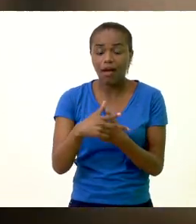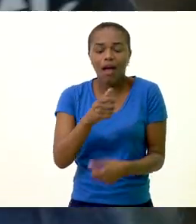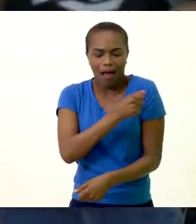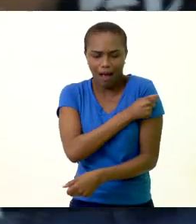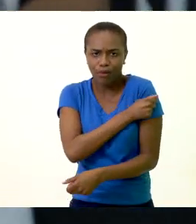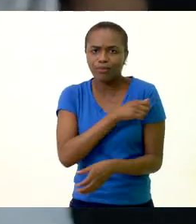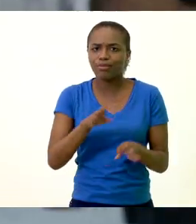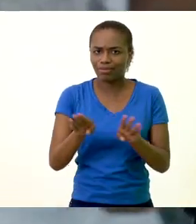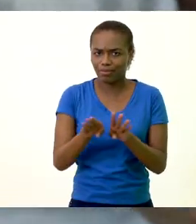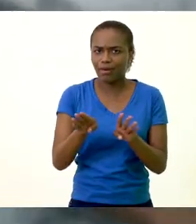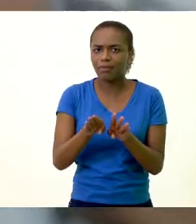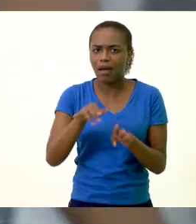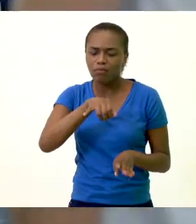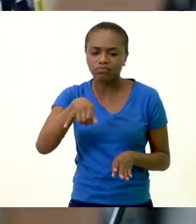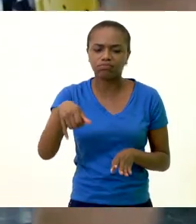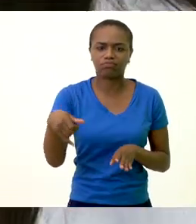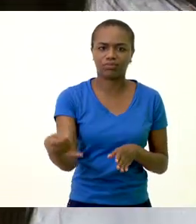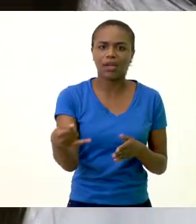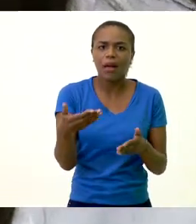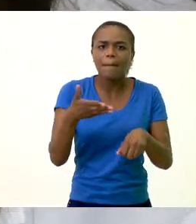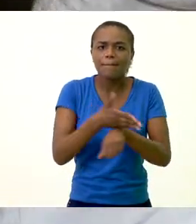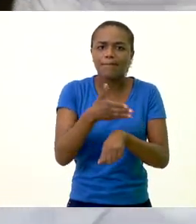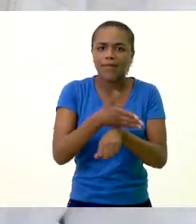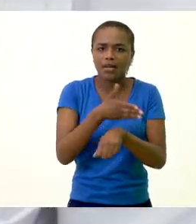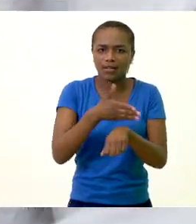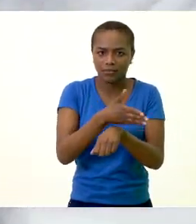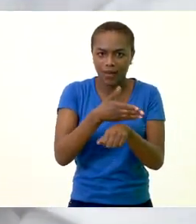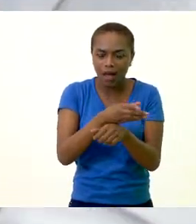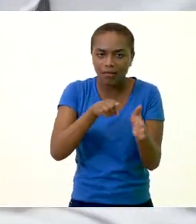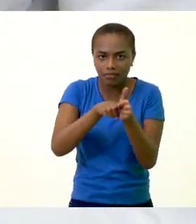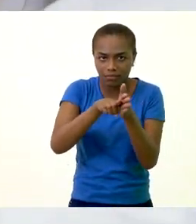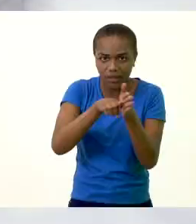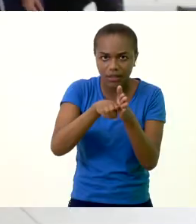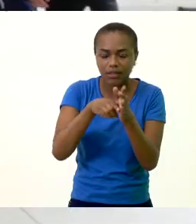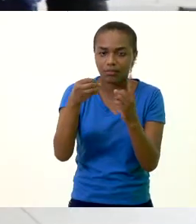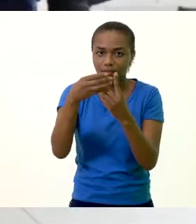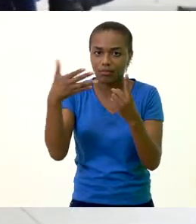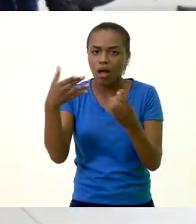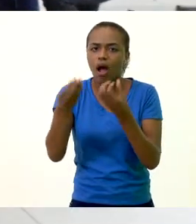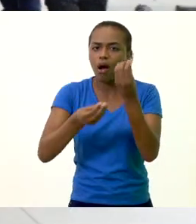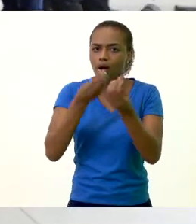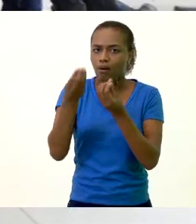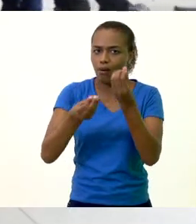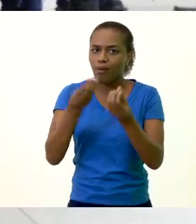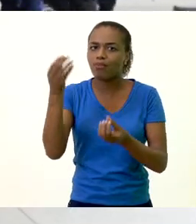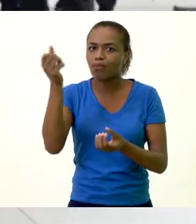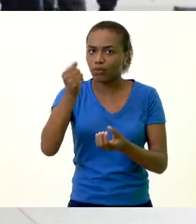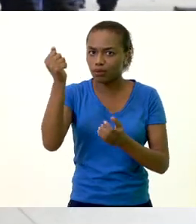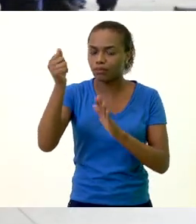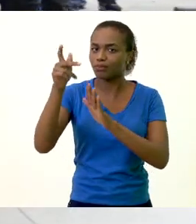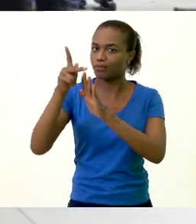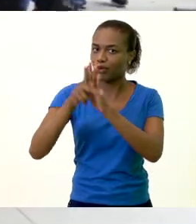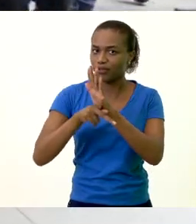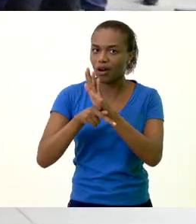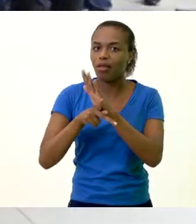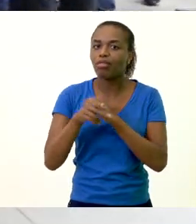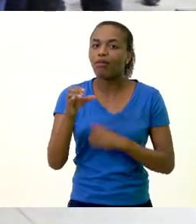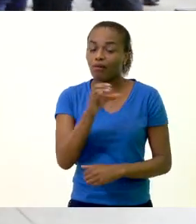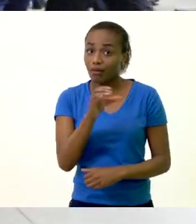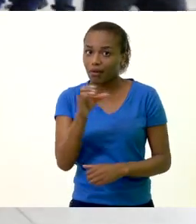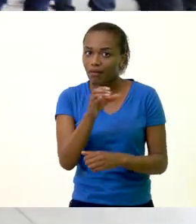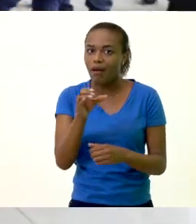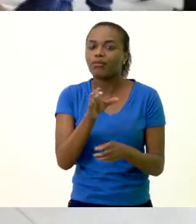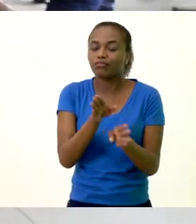os graduandos também têm oportunidades de realizar atividades de pesquisa e de extensão. Isso como bolsistas de